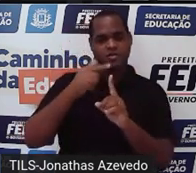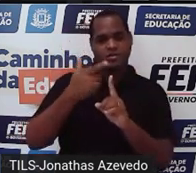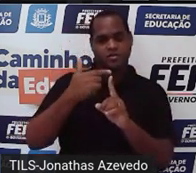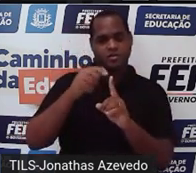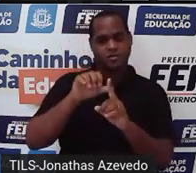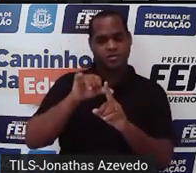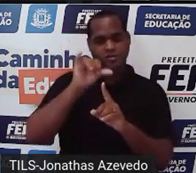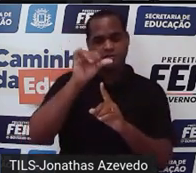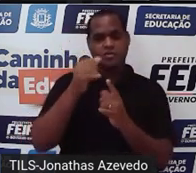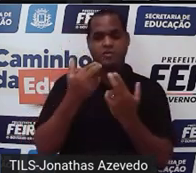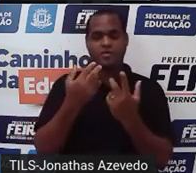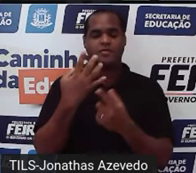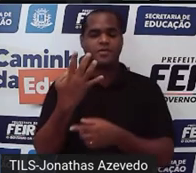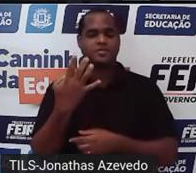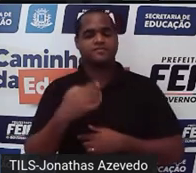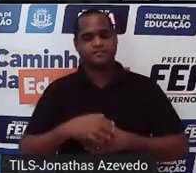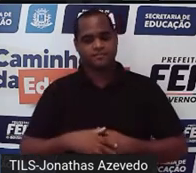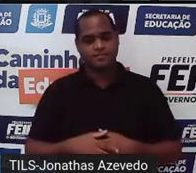igual a 4